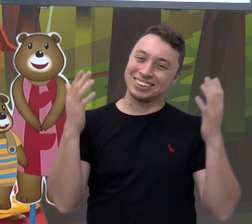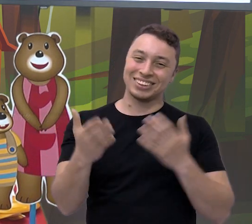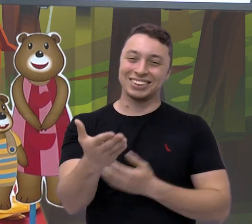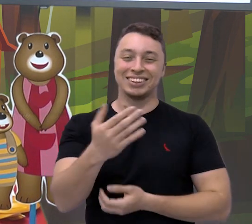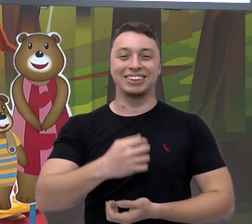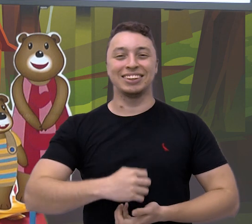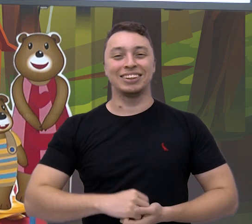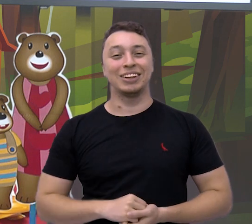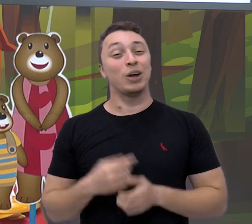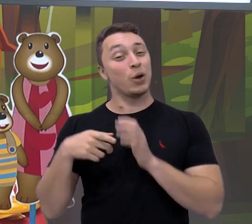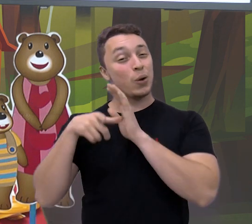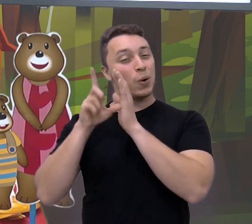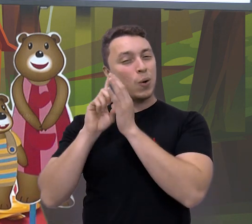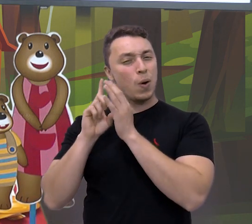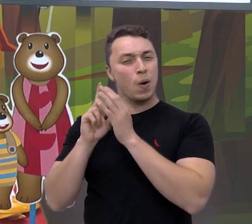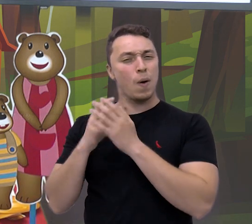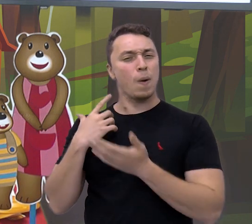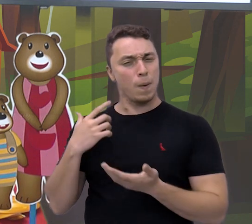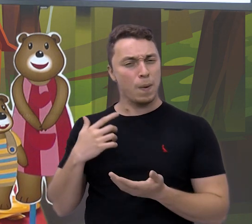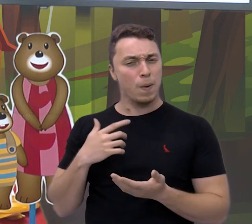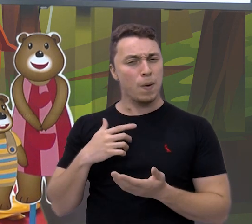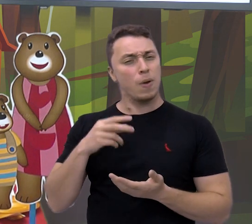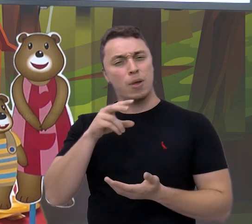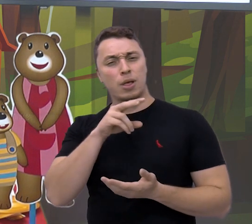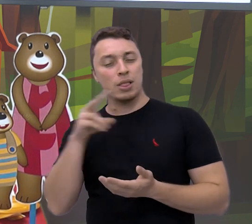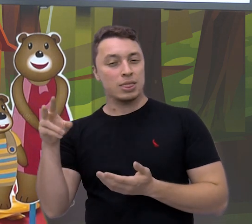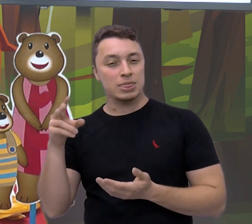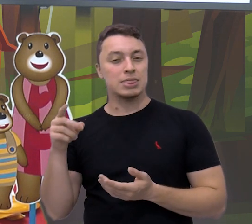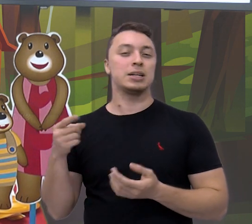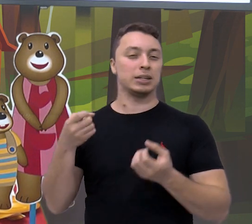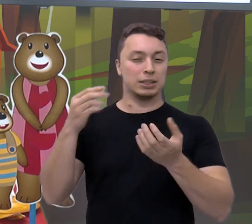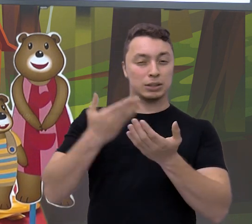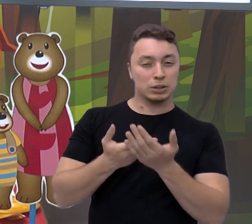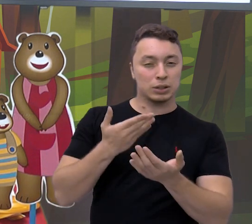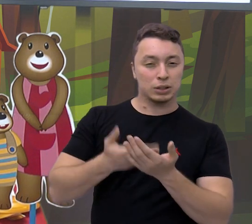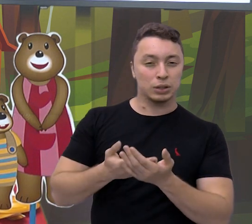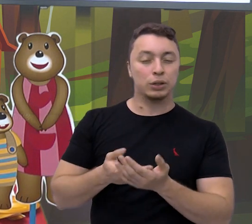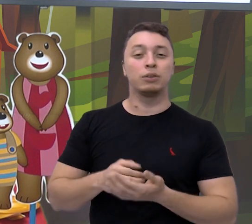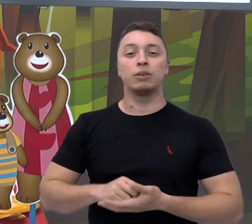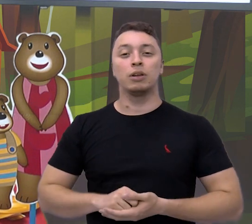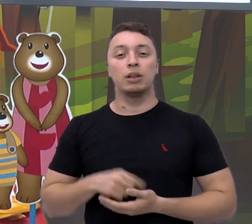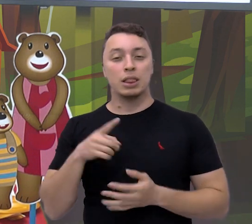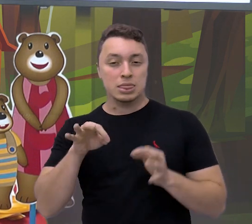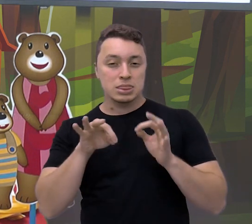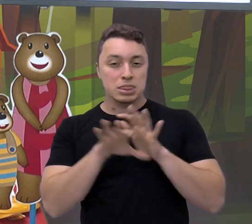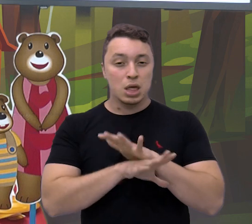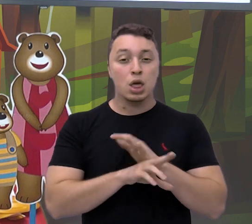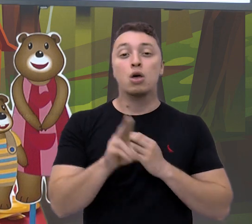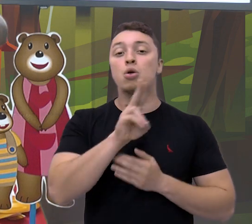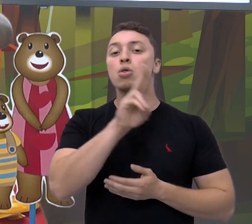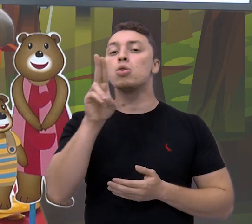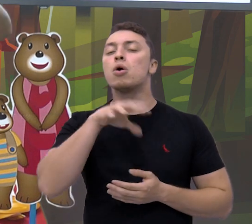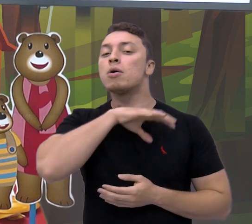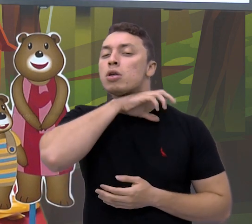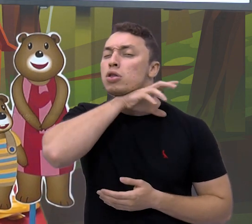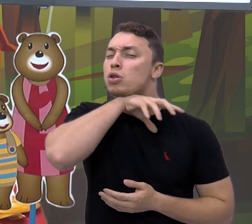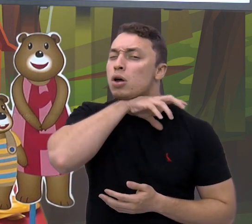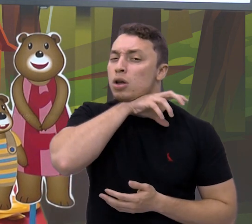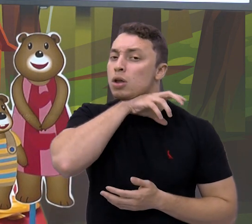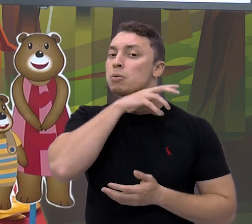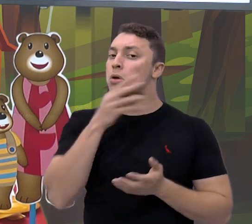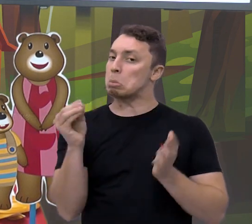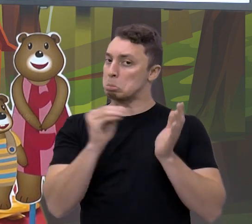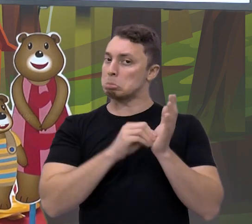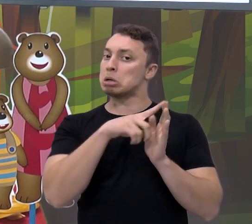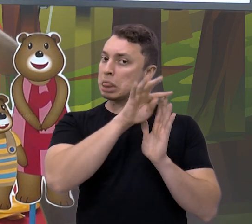Pré-1! Ontem, na aula anterior, né, a gente terminou, vocês escrevendo o nome do animal que aparece na